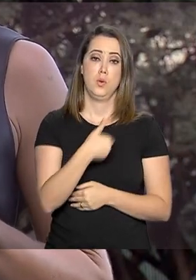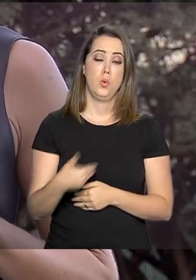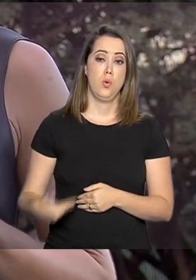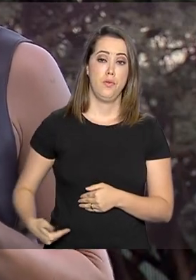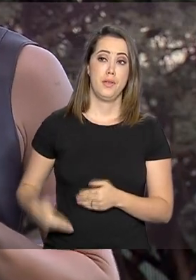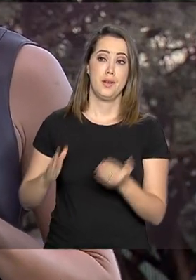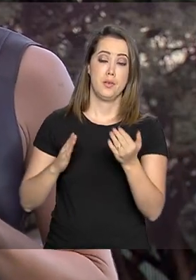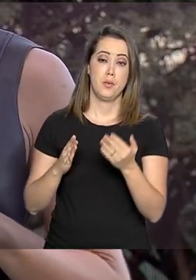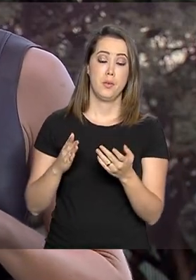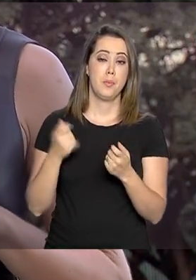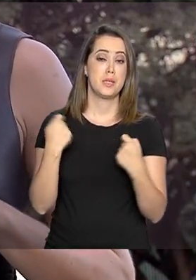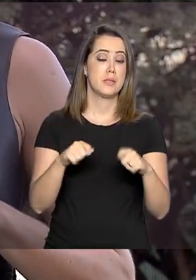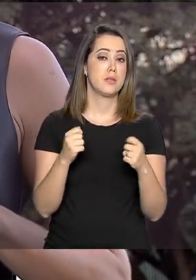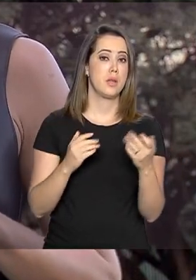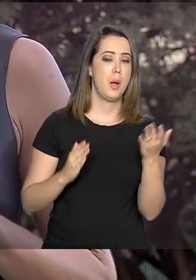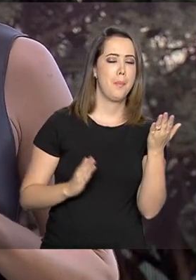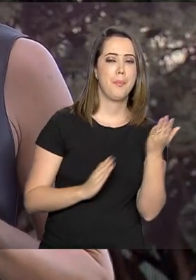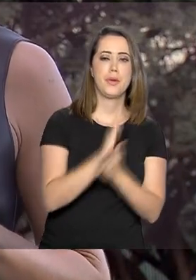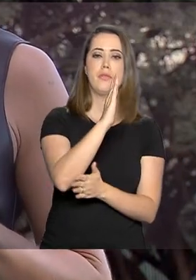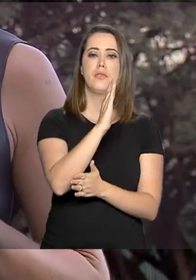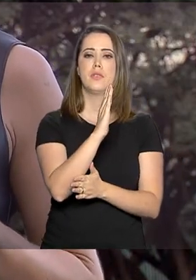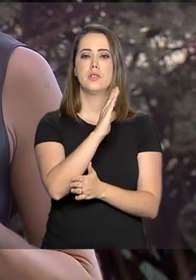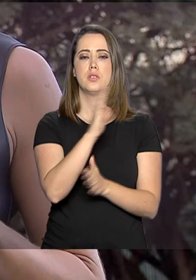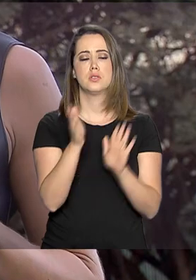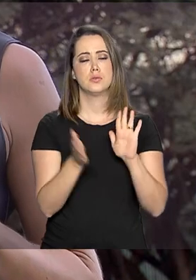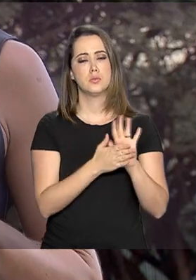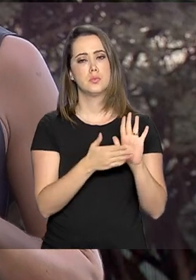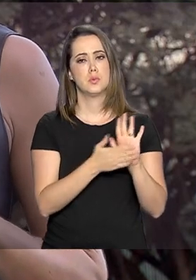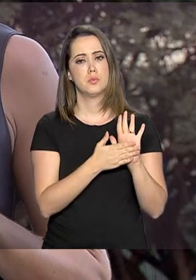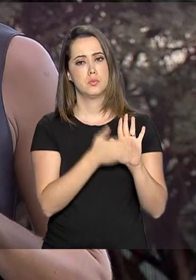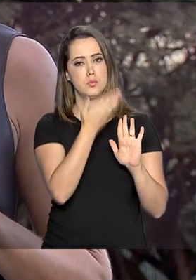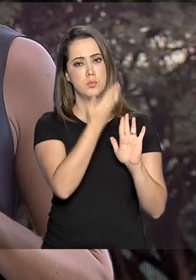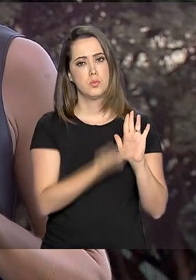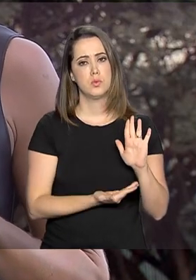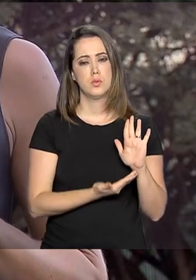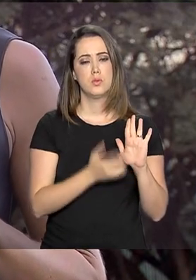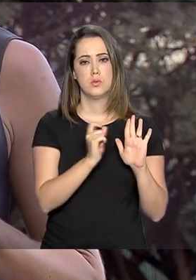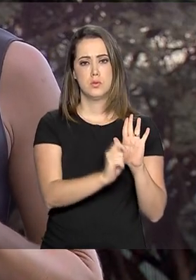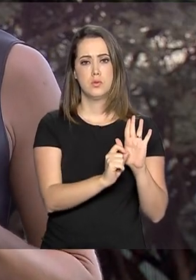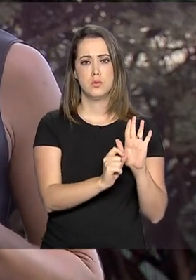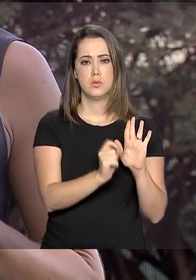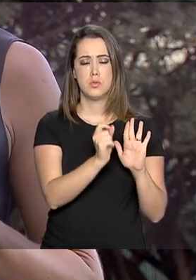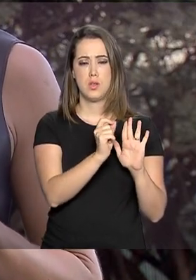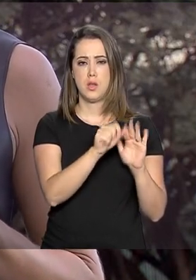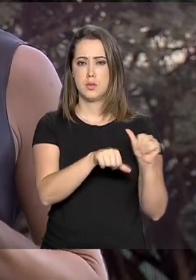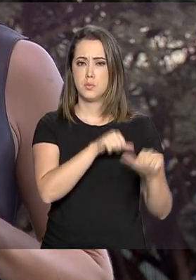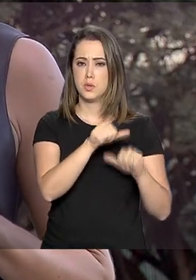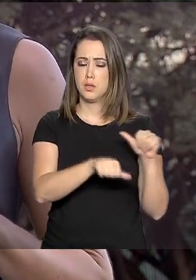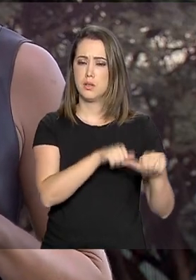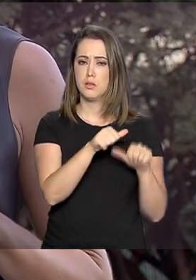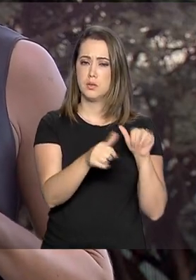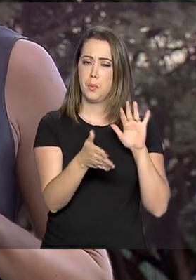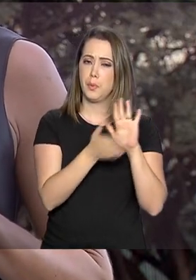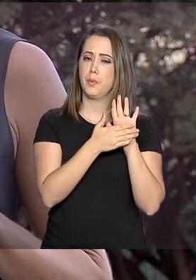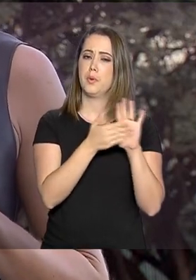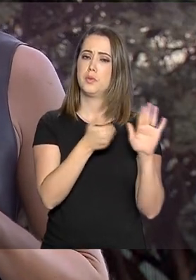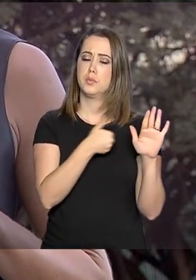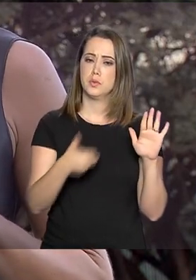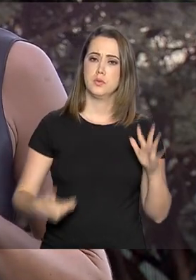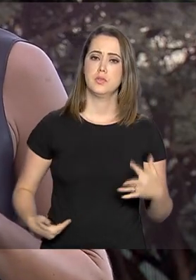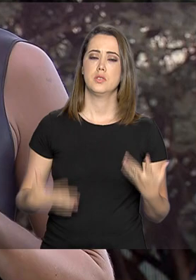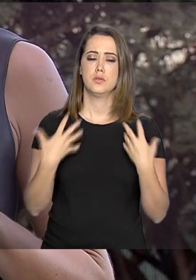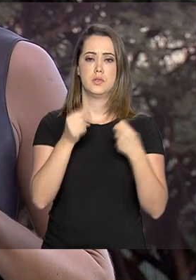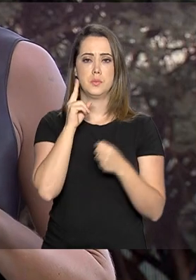aprovar, na verdade, precisa ser aprovadas as propostas que foram as reformas propostas pelo governo.